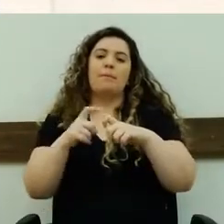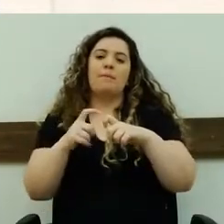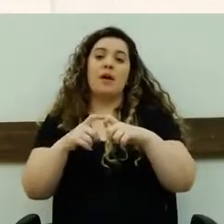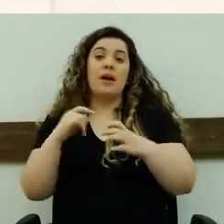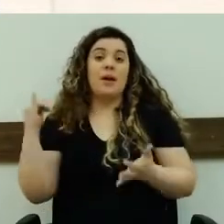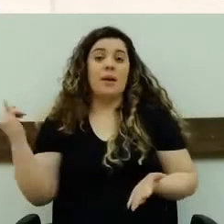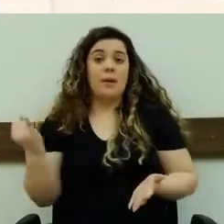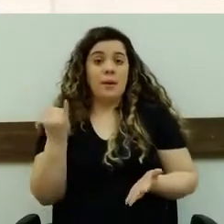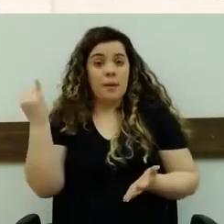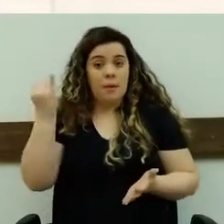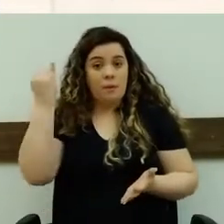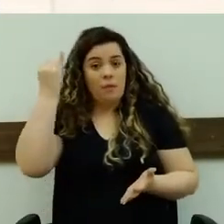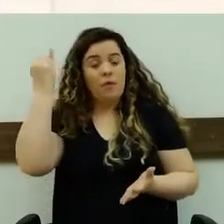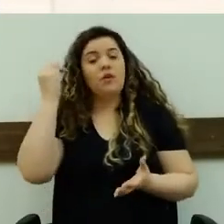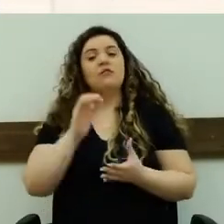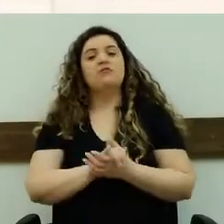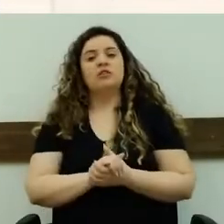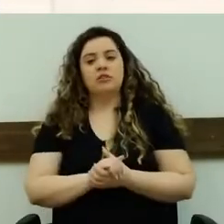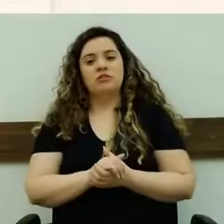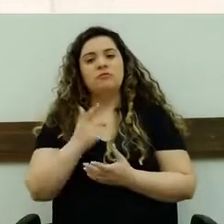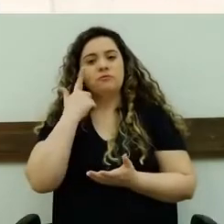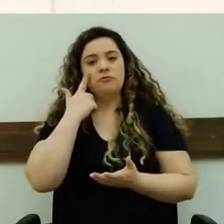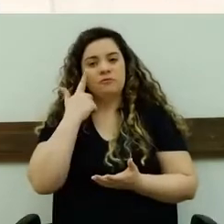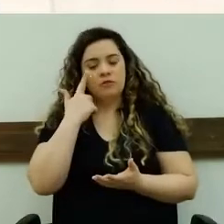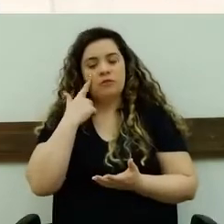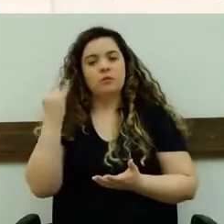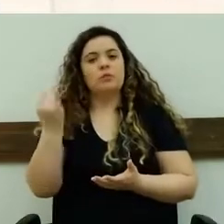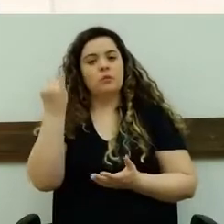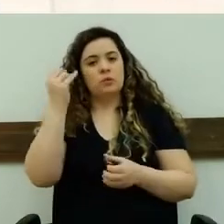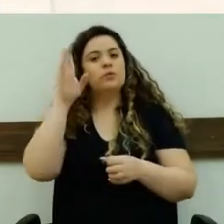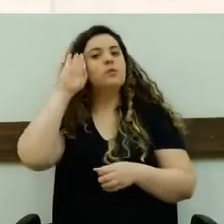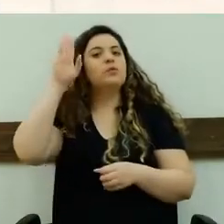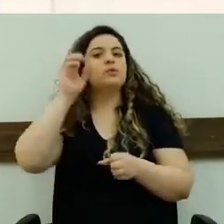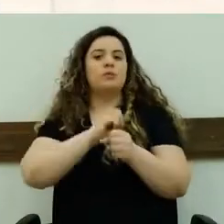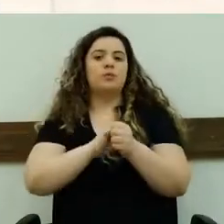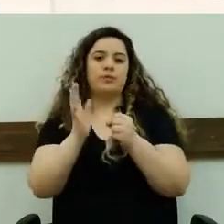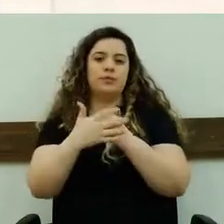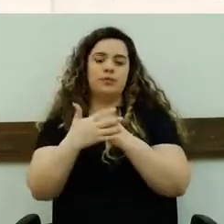percebemos a importância deles, mais que nunca, nessa pandemia. Parabéns. Só isso por hoje. lá. E